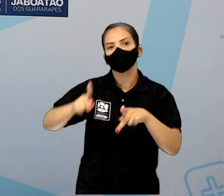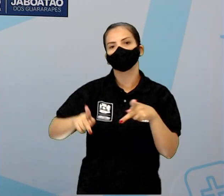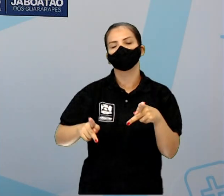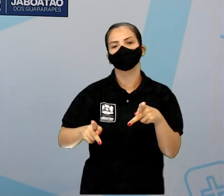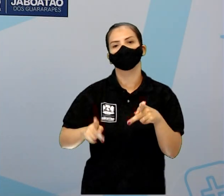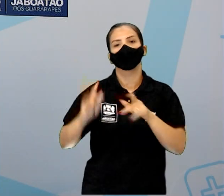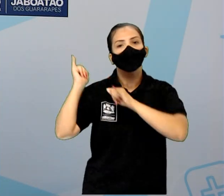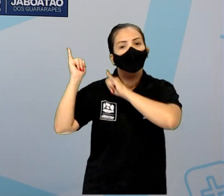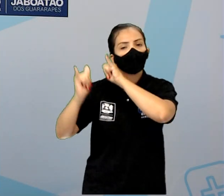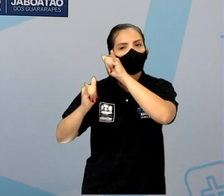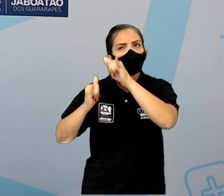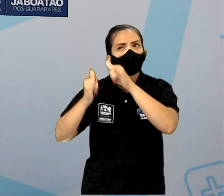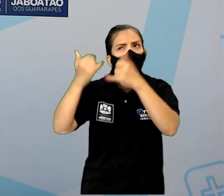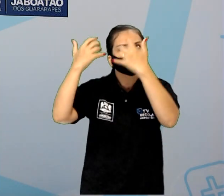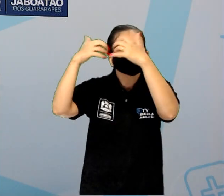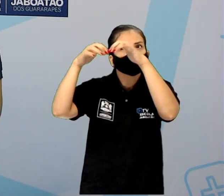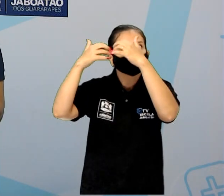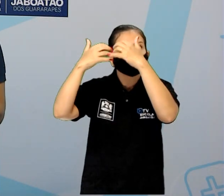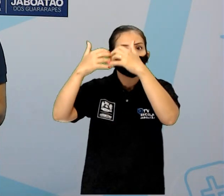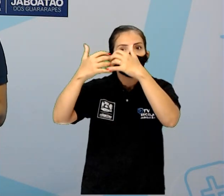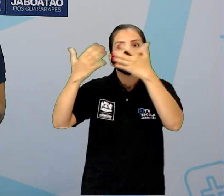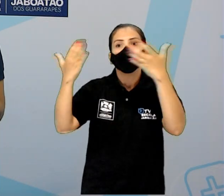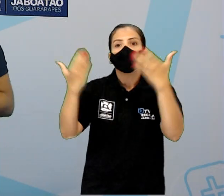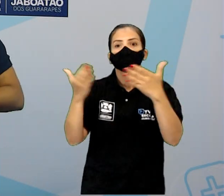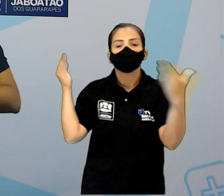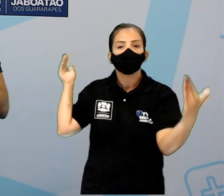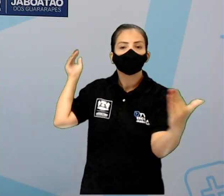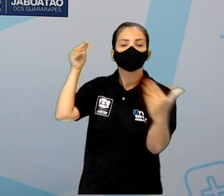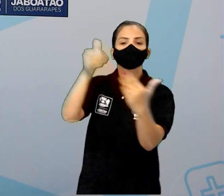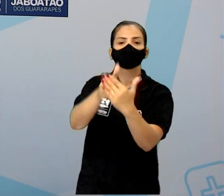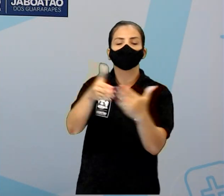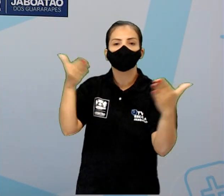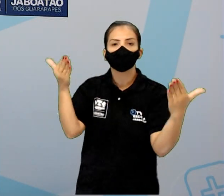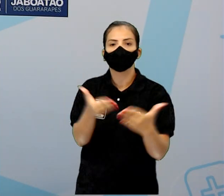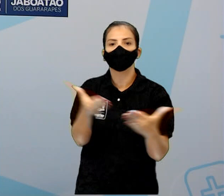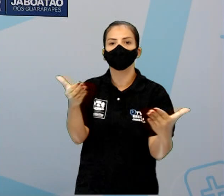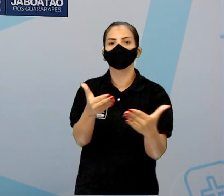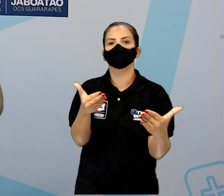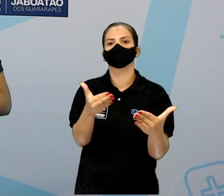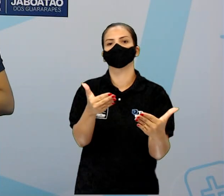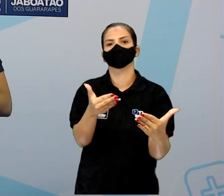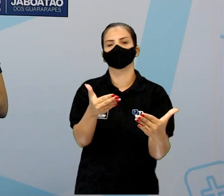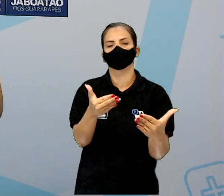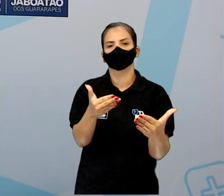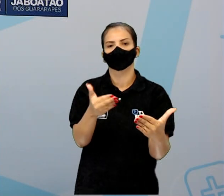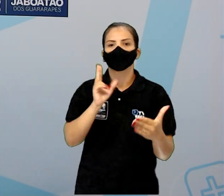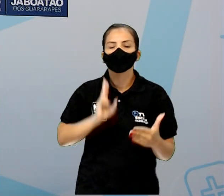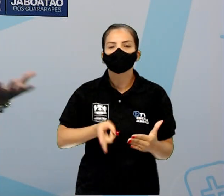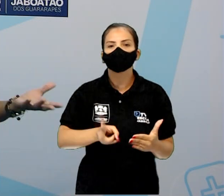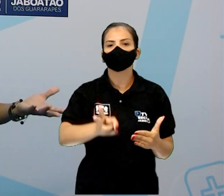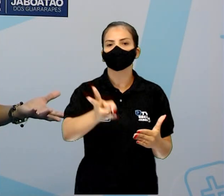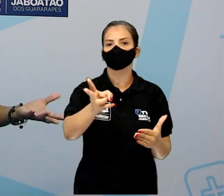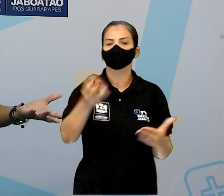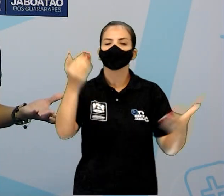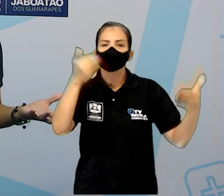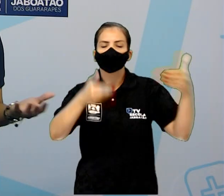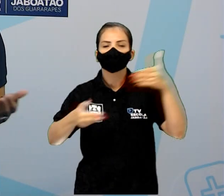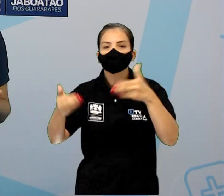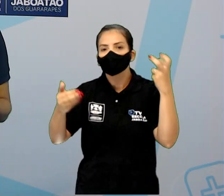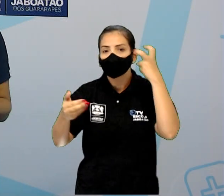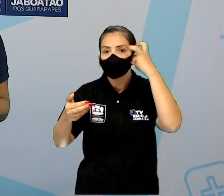ela torna aquilo do imaginário presente hoje. Faz parte da nossa cultura, né? Não só existe lendas